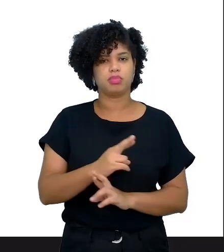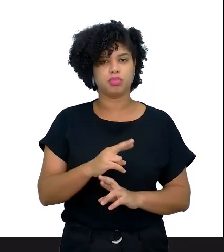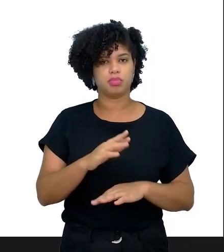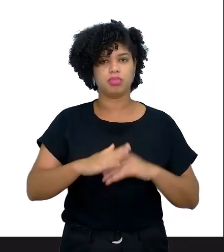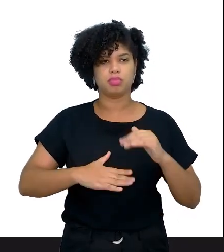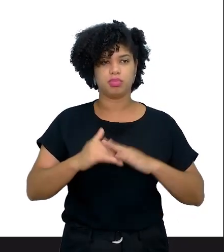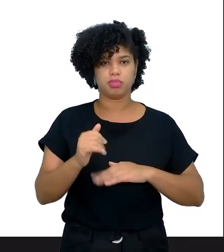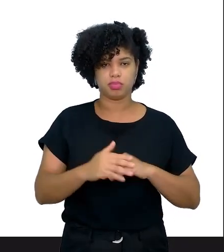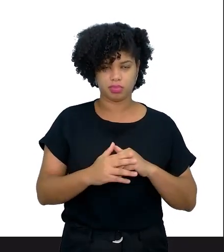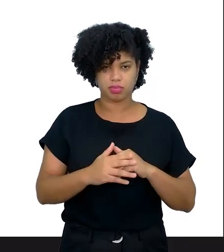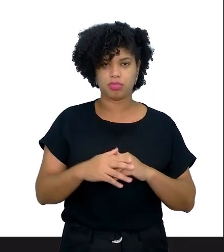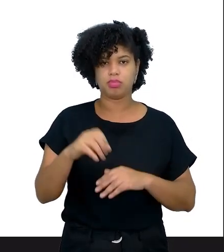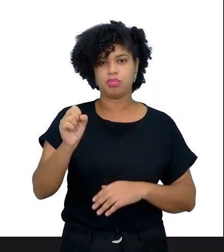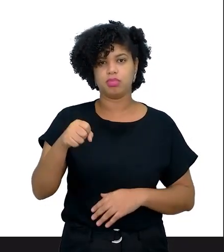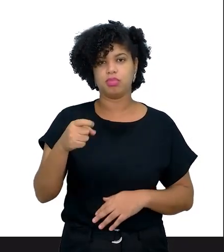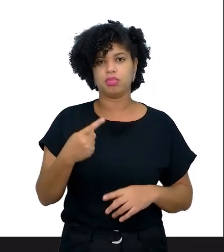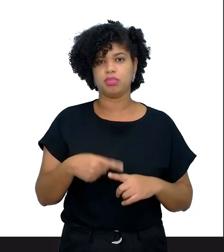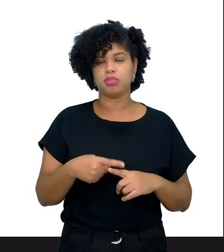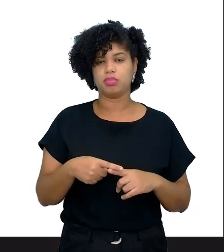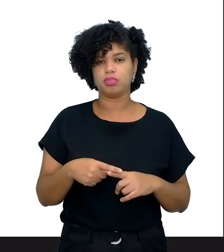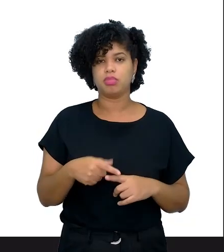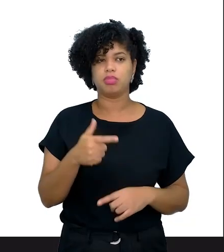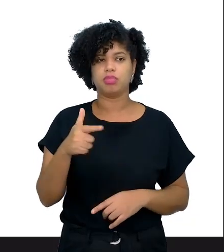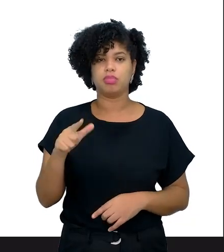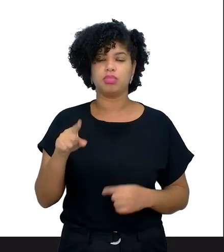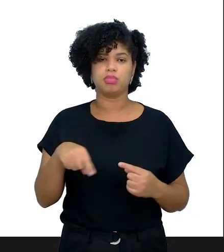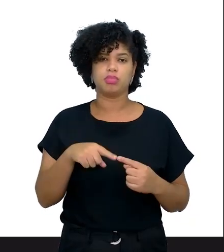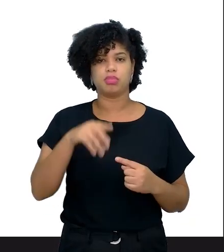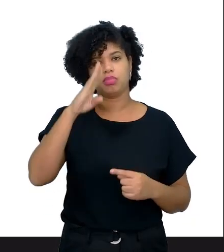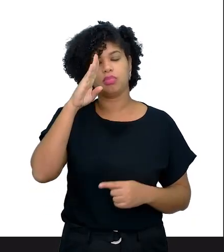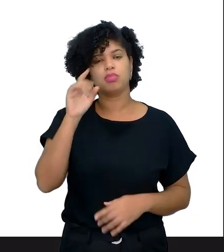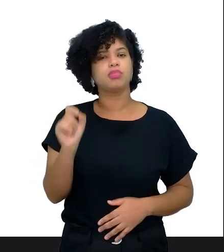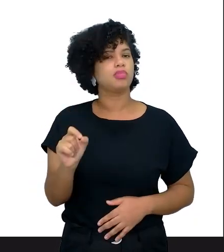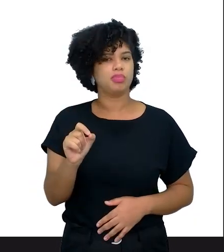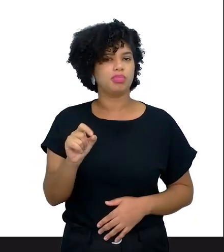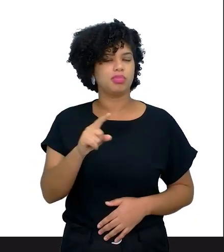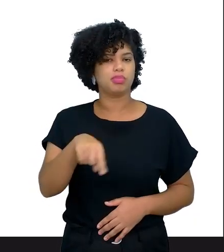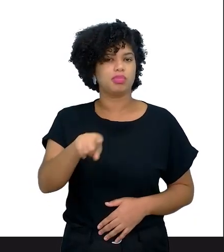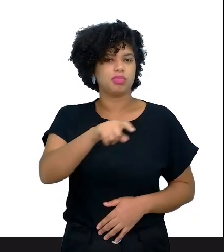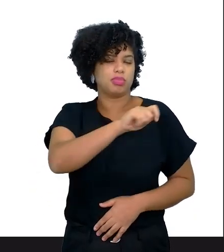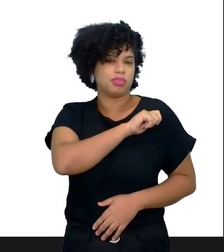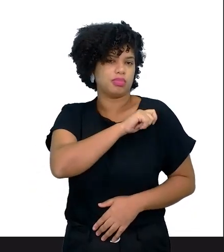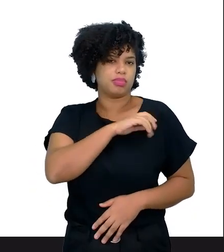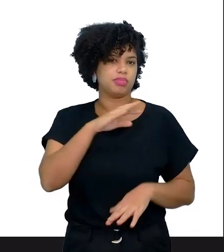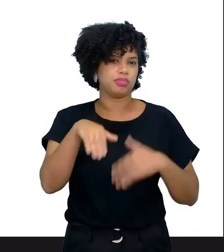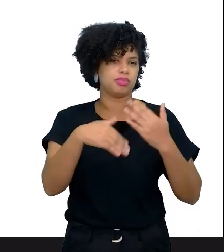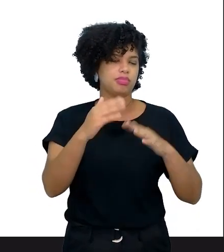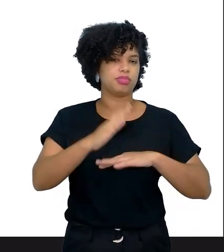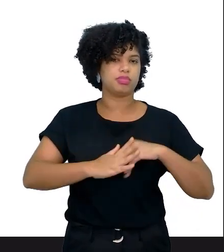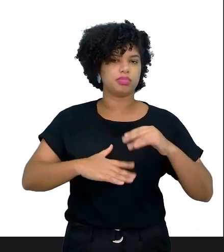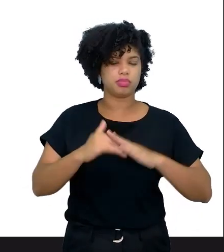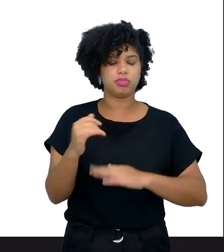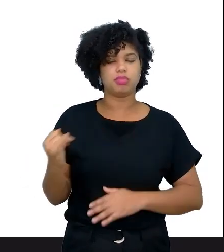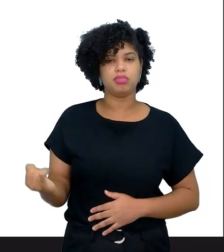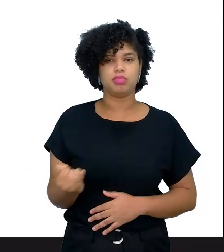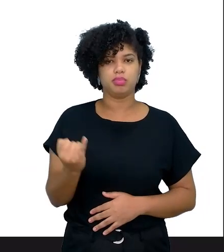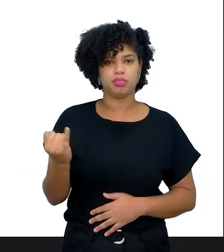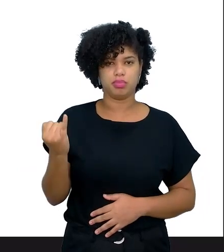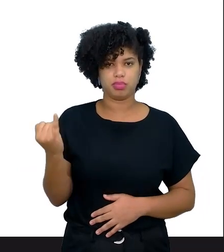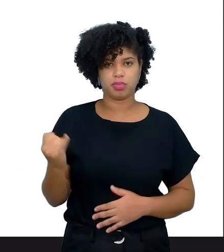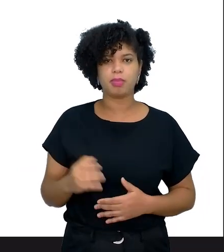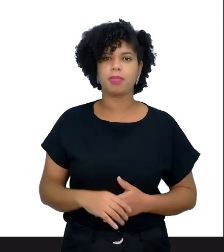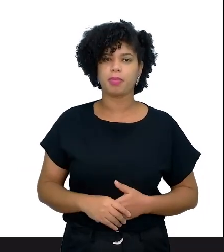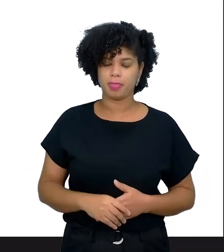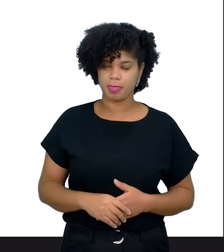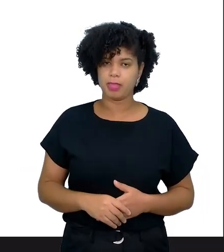essencial. Por que? Ela tem que articular qual que é o objetivo final, não é o aluno desenvolver a habilidade essencial? Então,